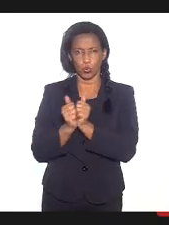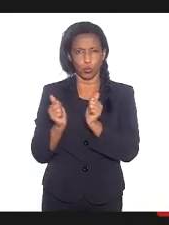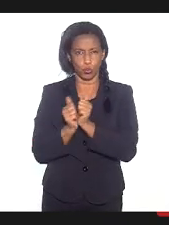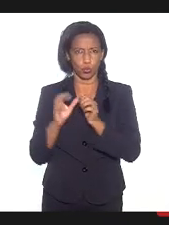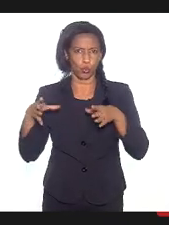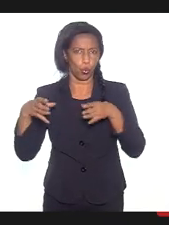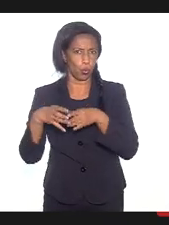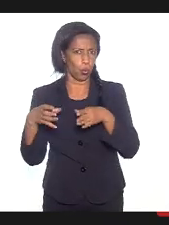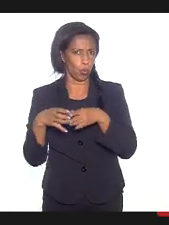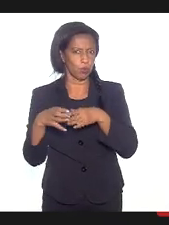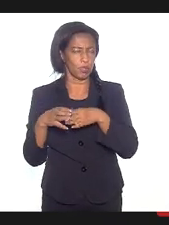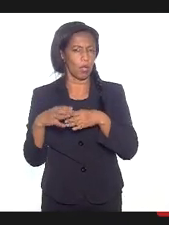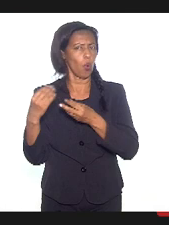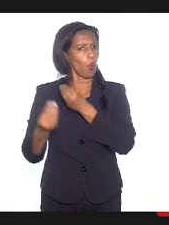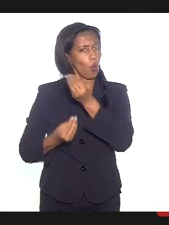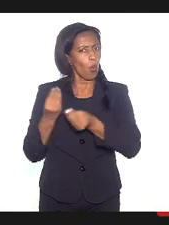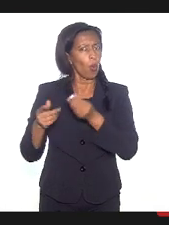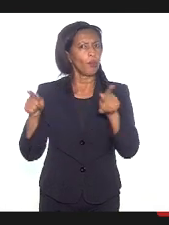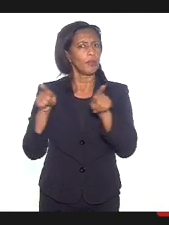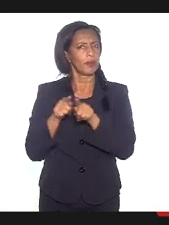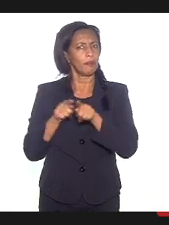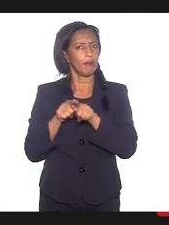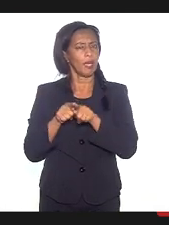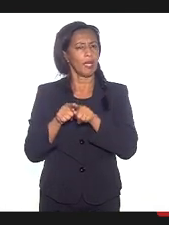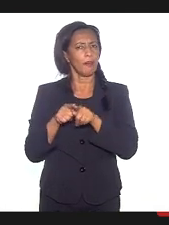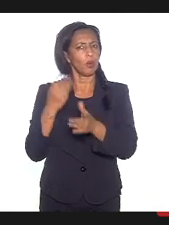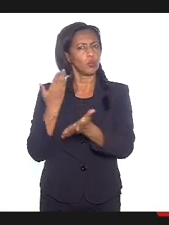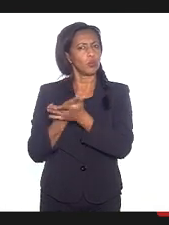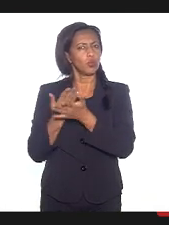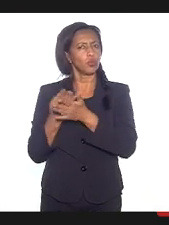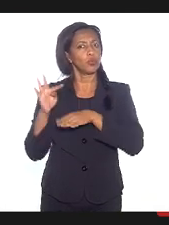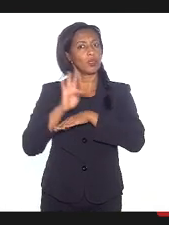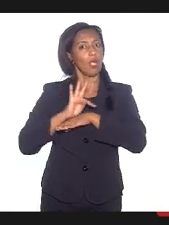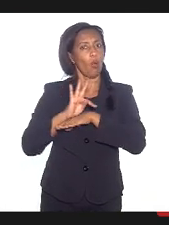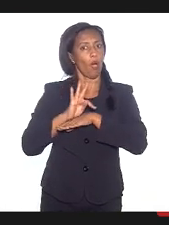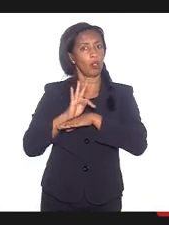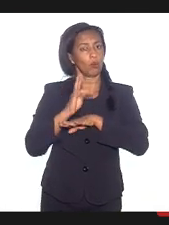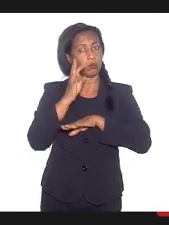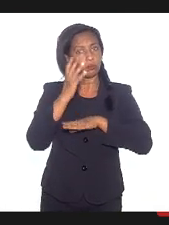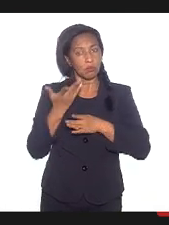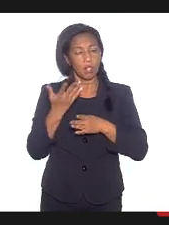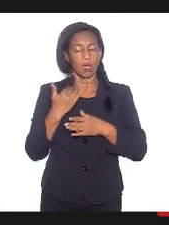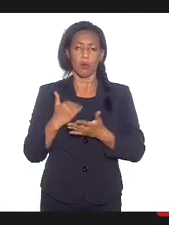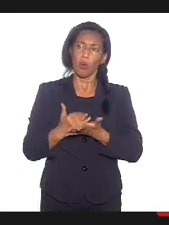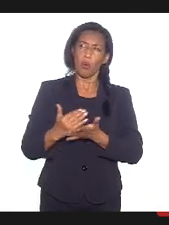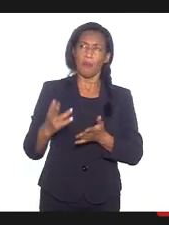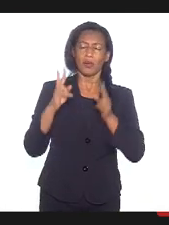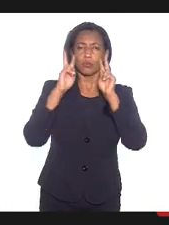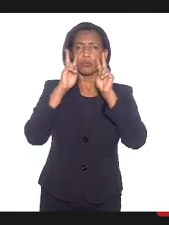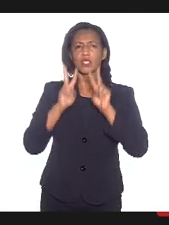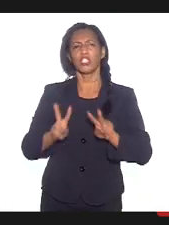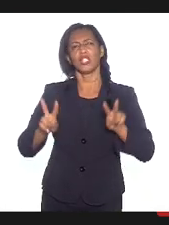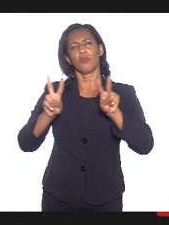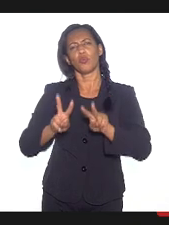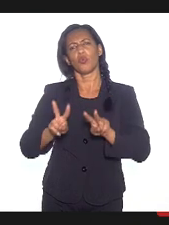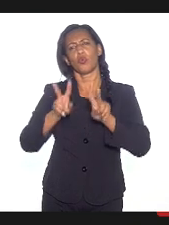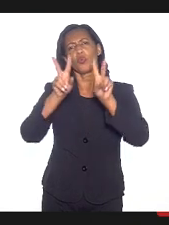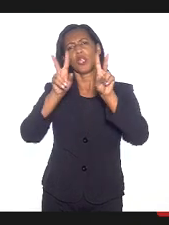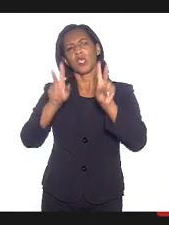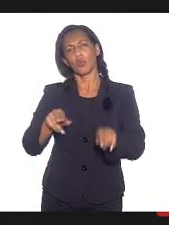como também pelo meu estudo teórico. Mas começo com um testemunho assim como Mãe Nilce.